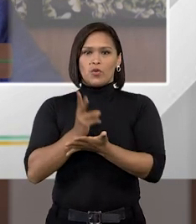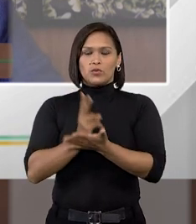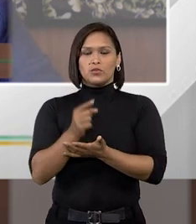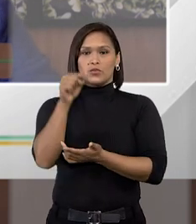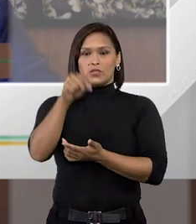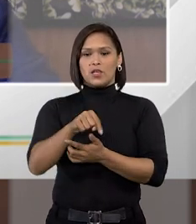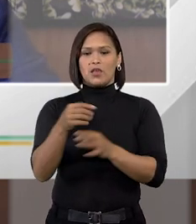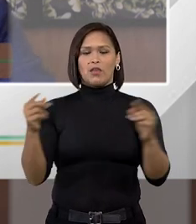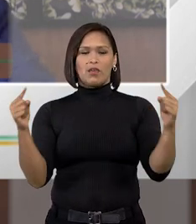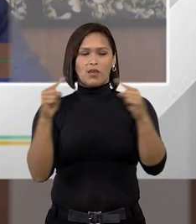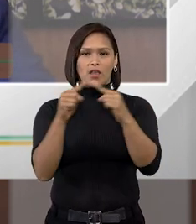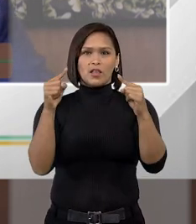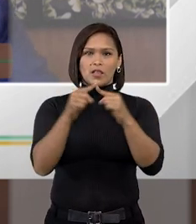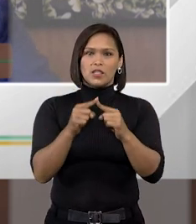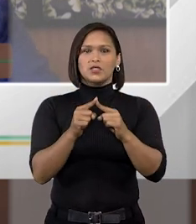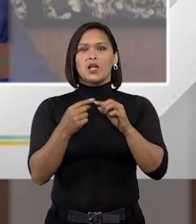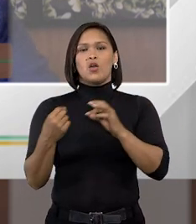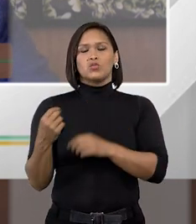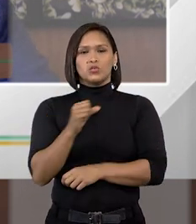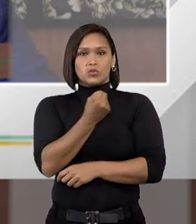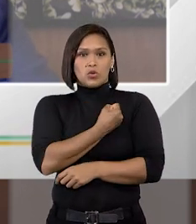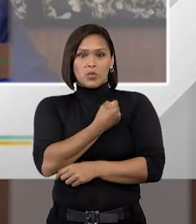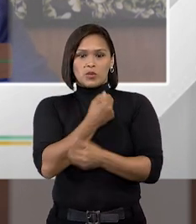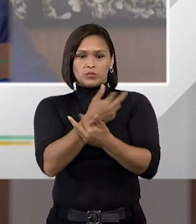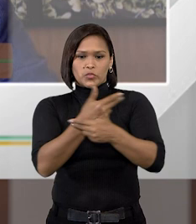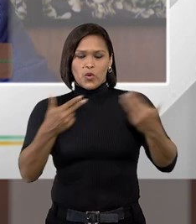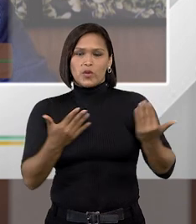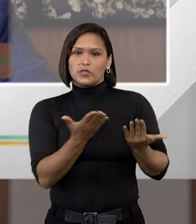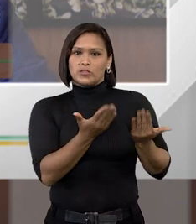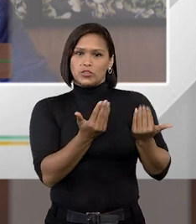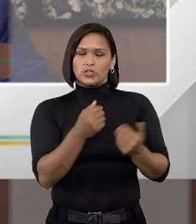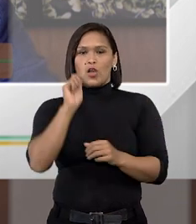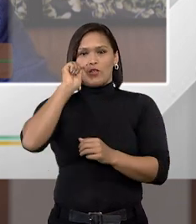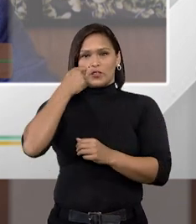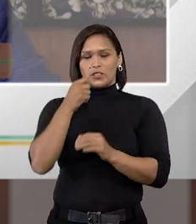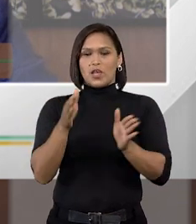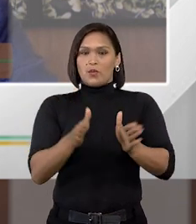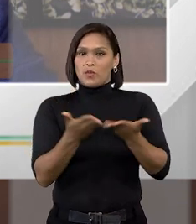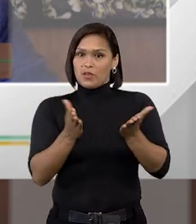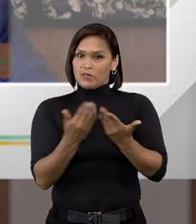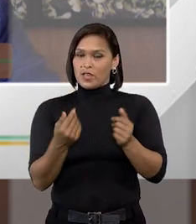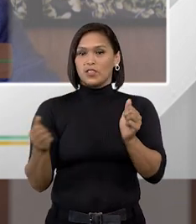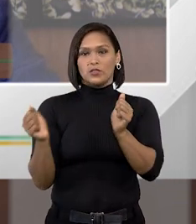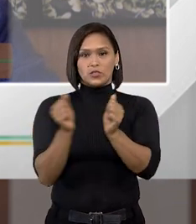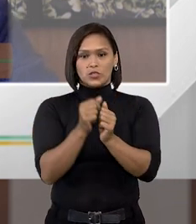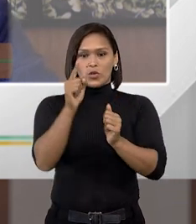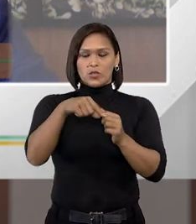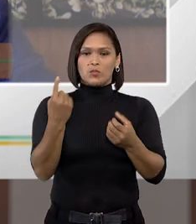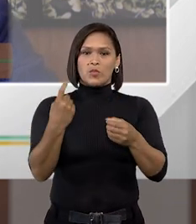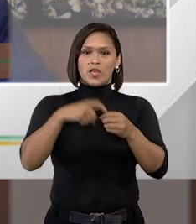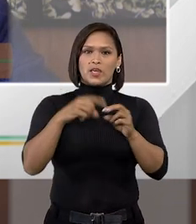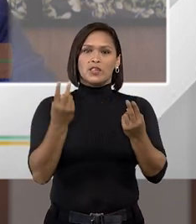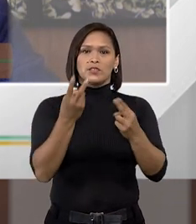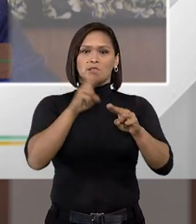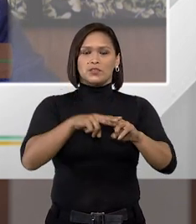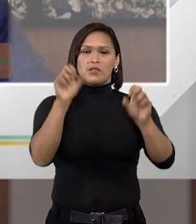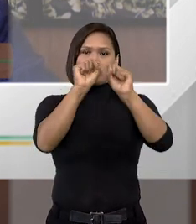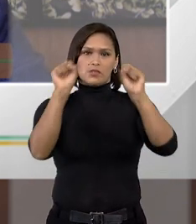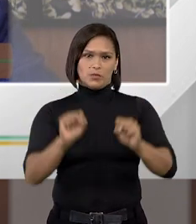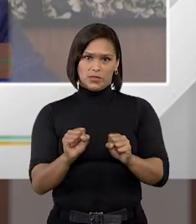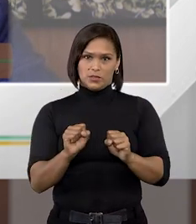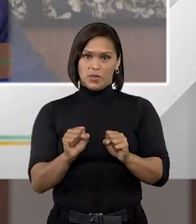canalizando um contingente muito grande de jovens negros periféricos para esses